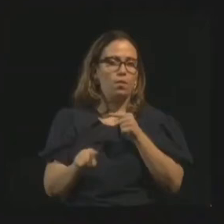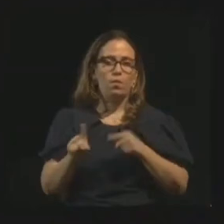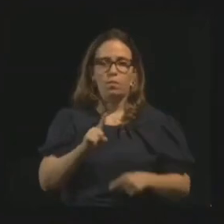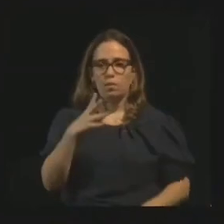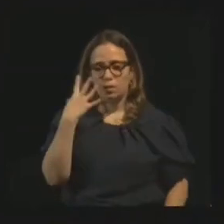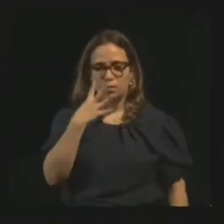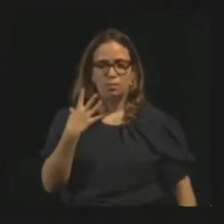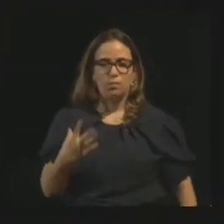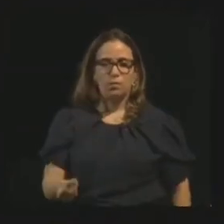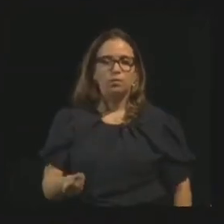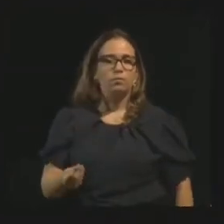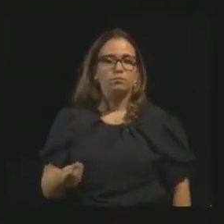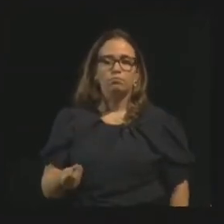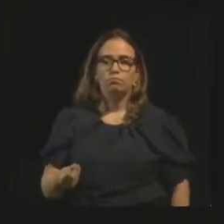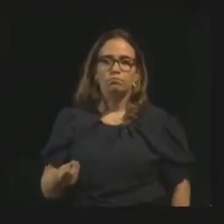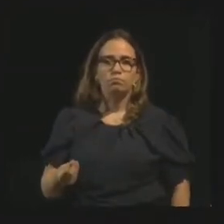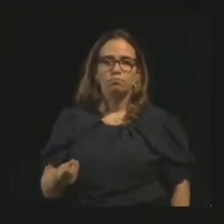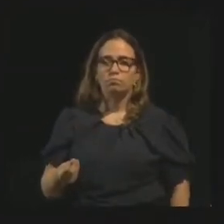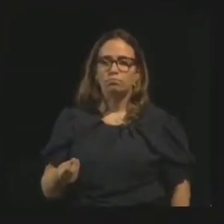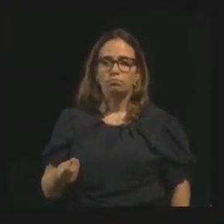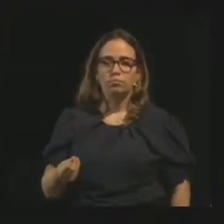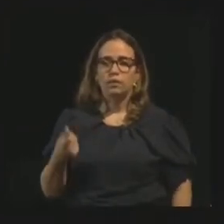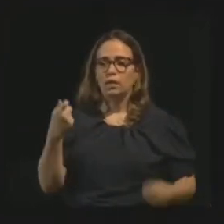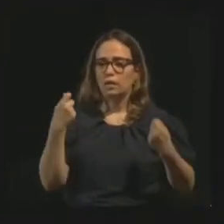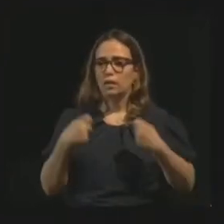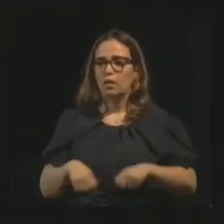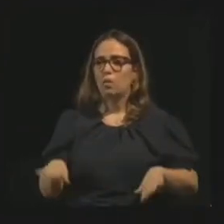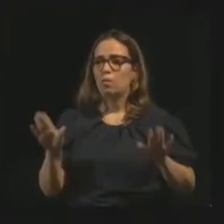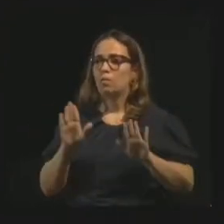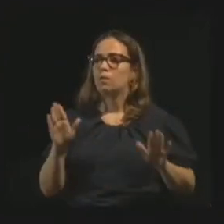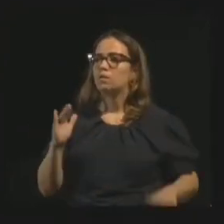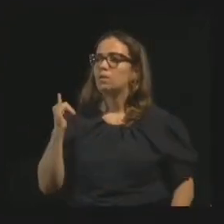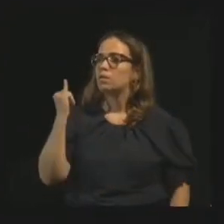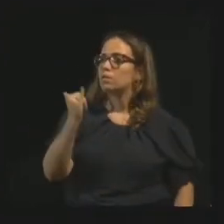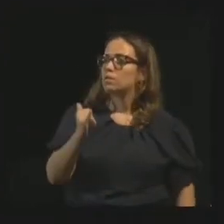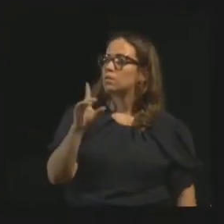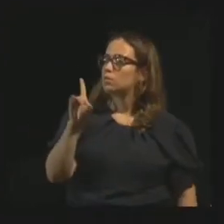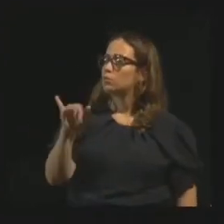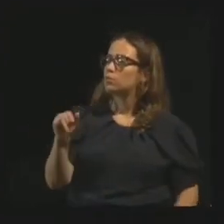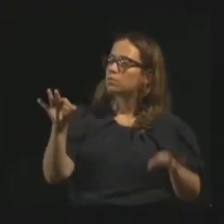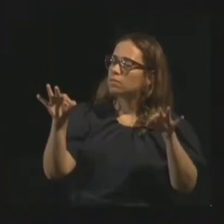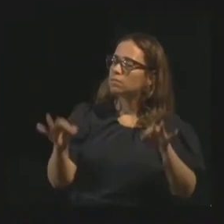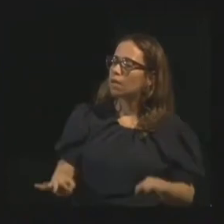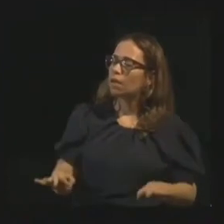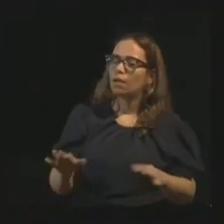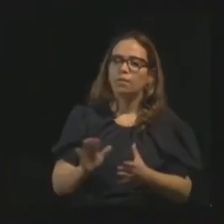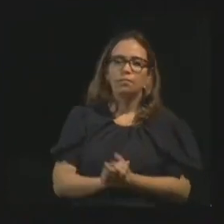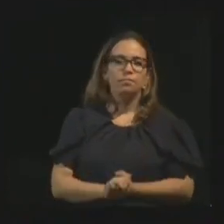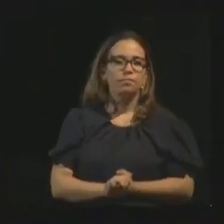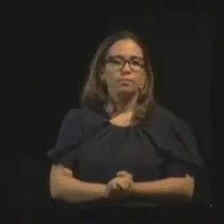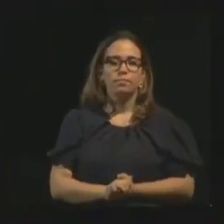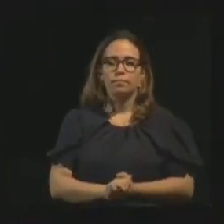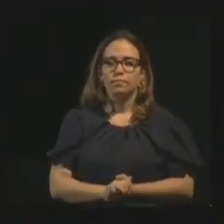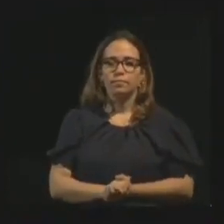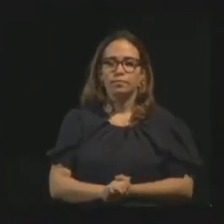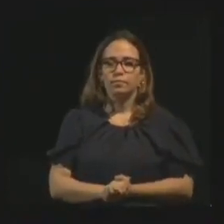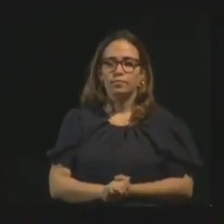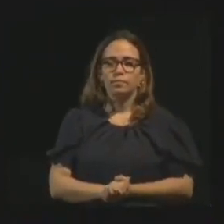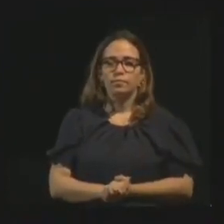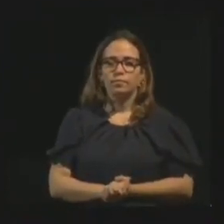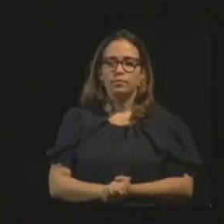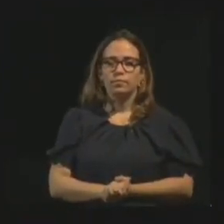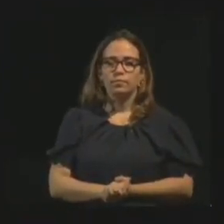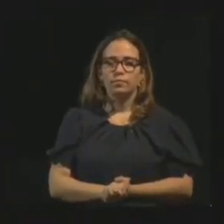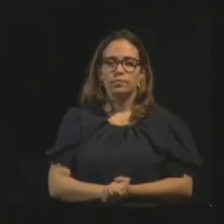Os espíritos superiores não precisam datas exatas, como foi aquela interpretação